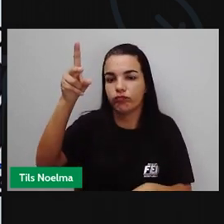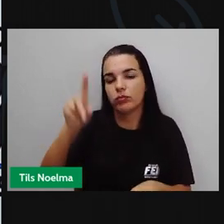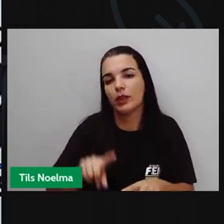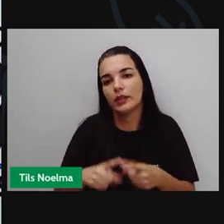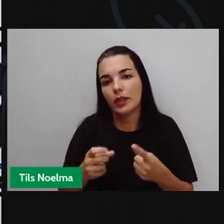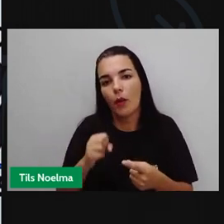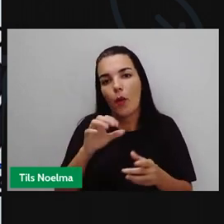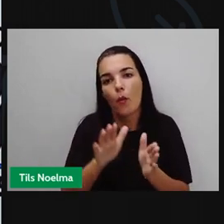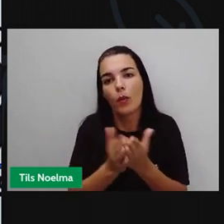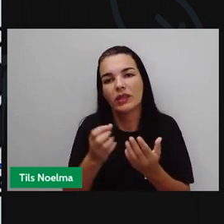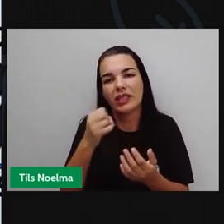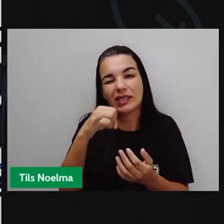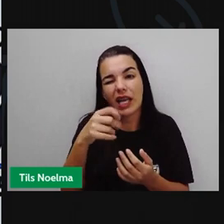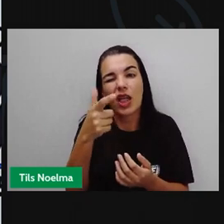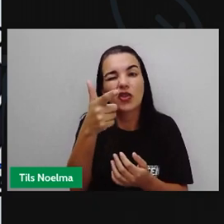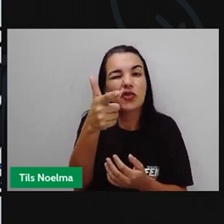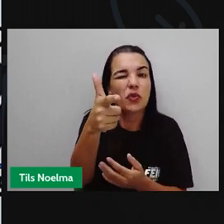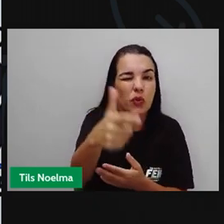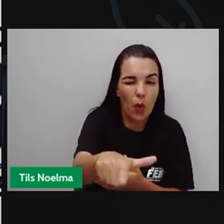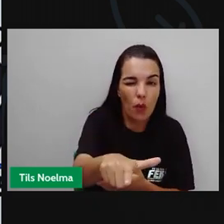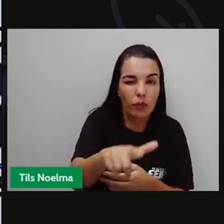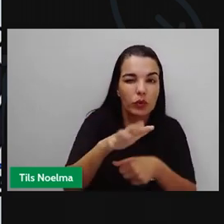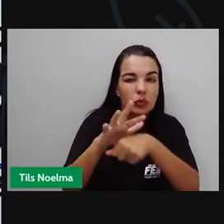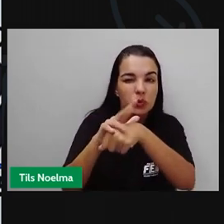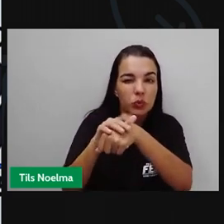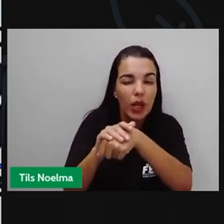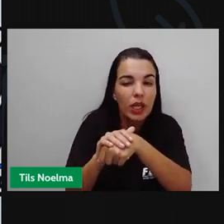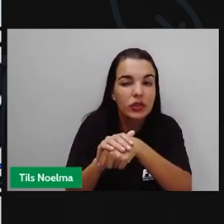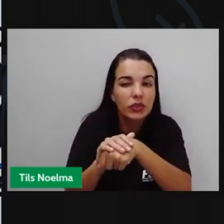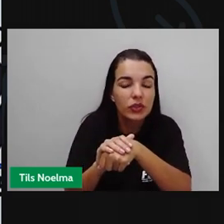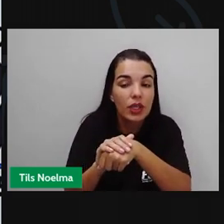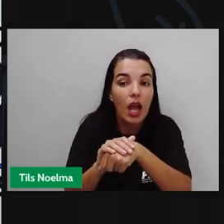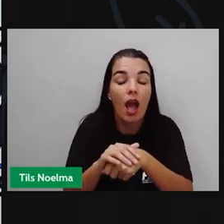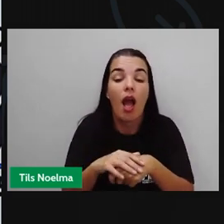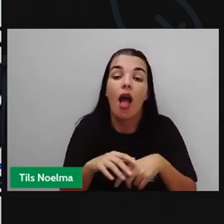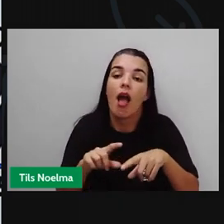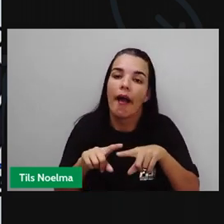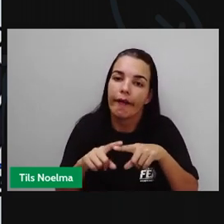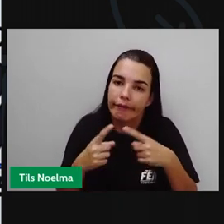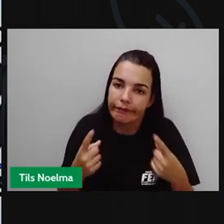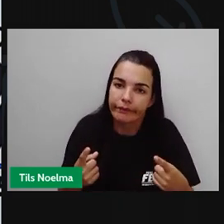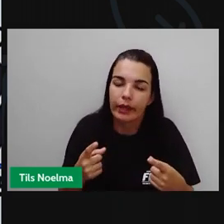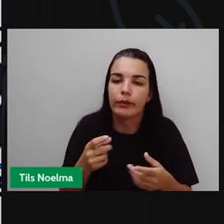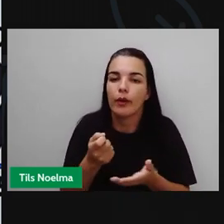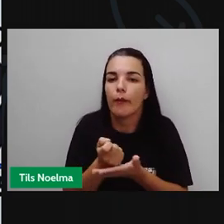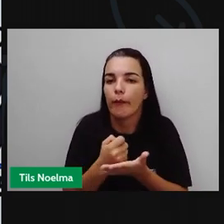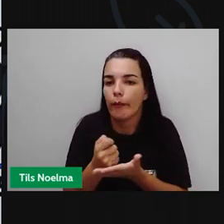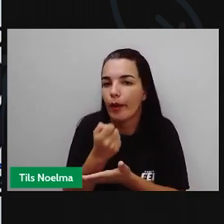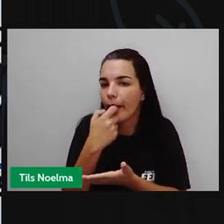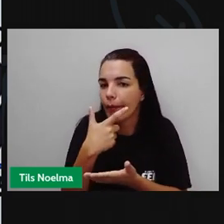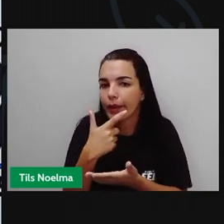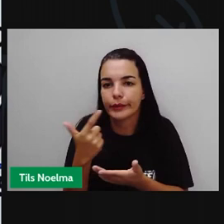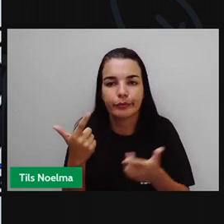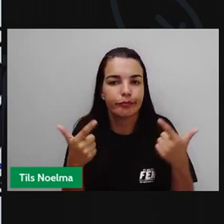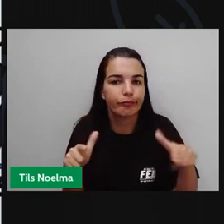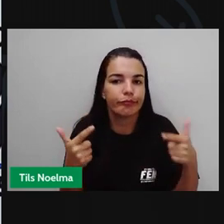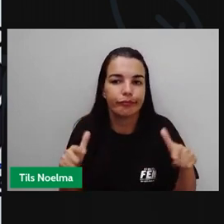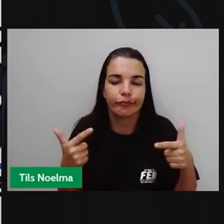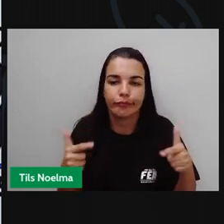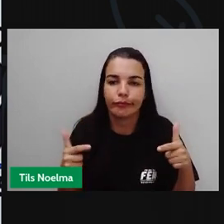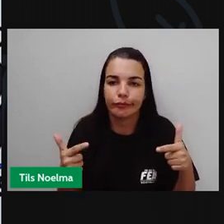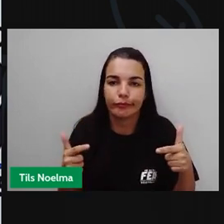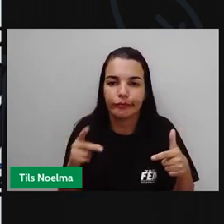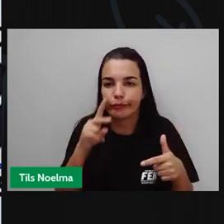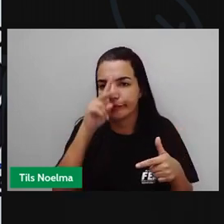você tiver uma recaída com essa doença, aquele medicamento, ele já não vai mais fazer nenhum